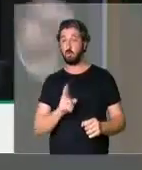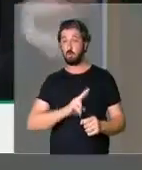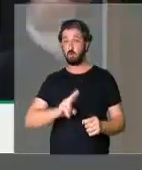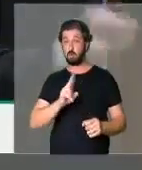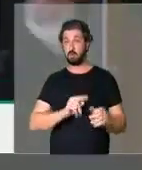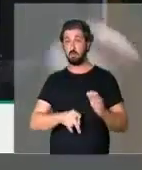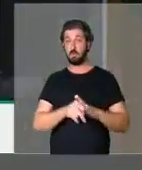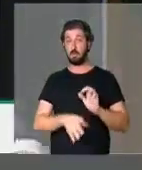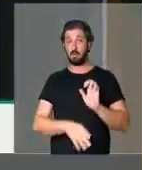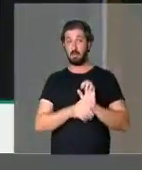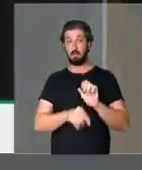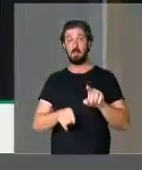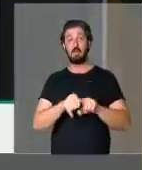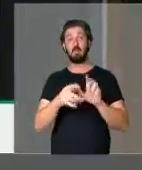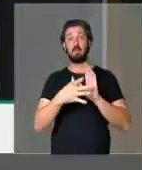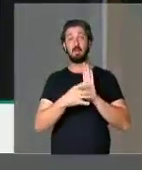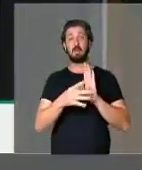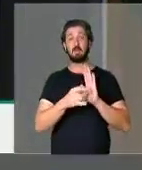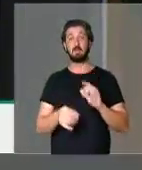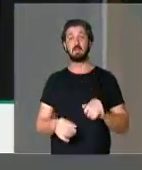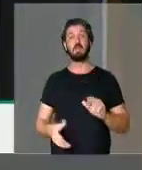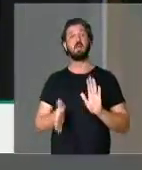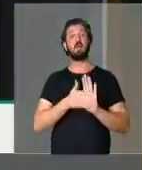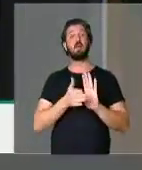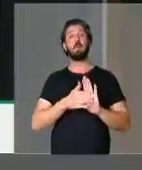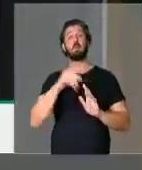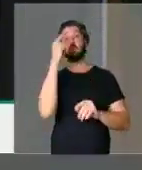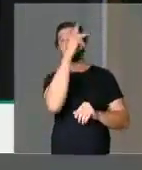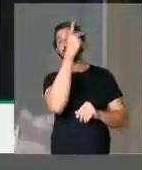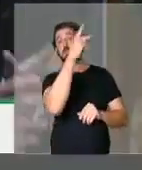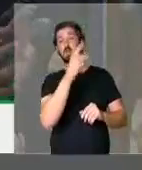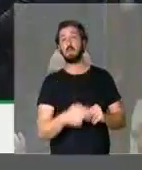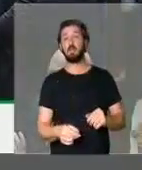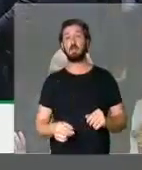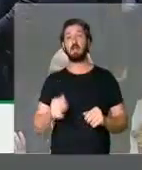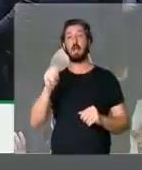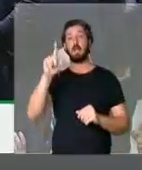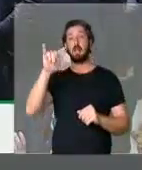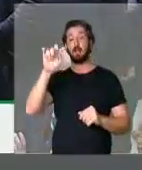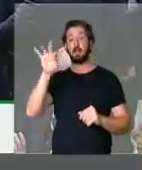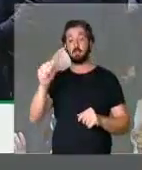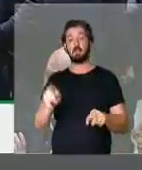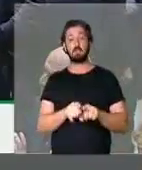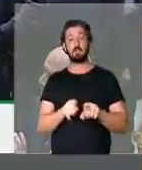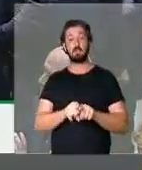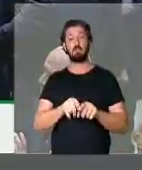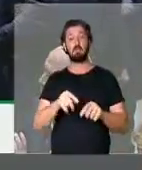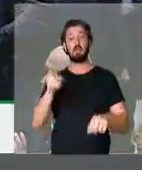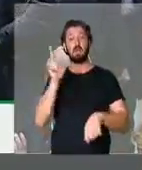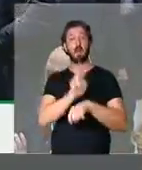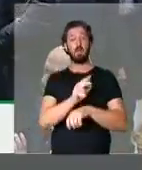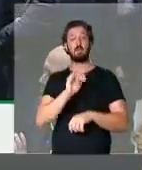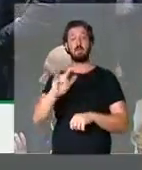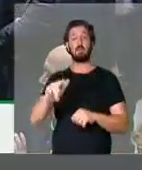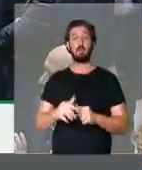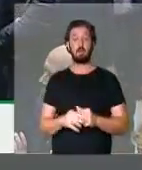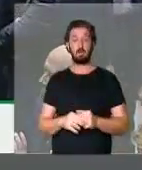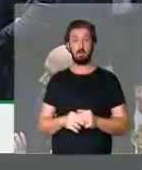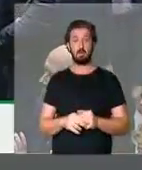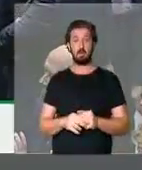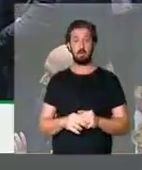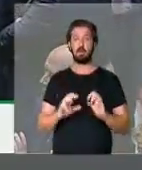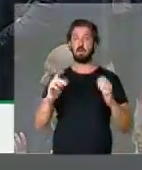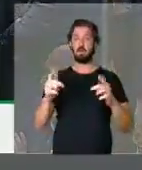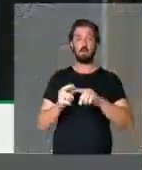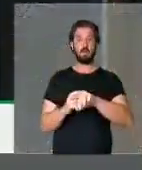das emendas e dos destaques, as propostas dos analistas e dos auditores da Receita Federal.